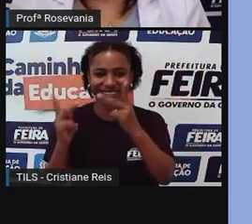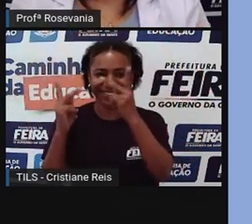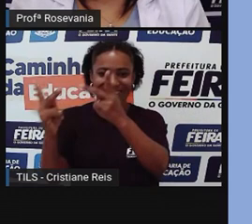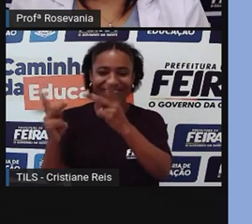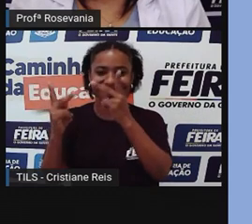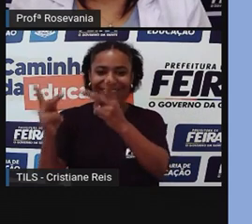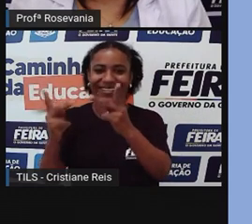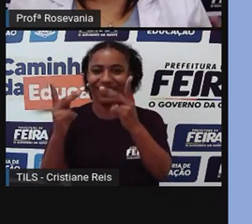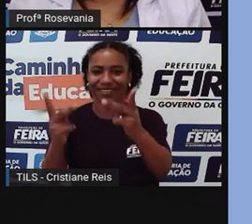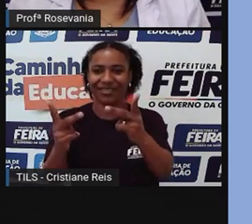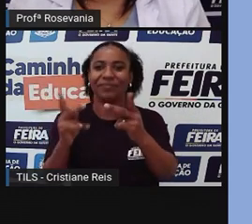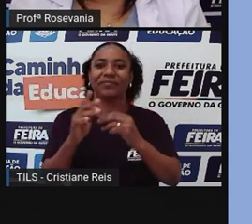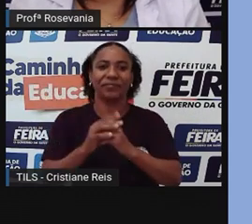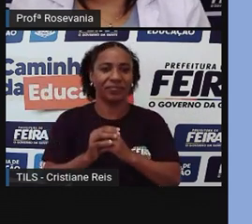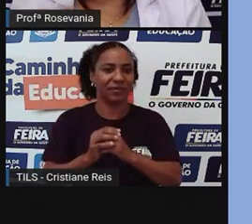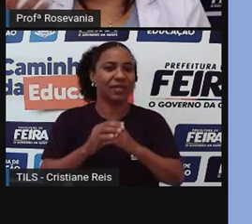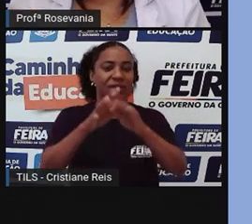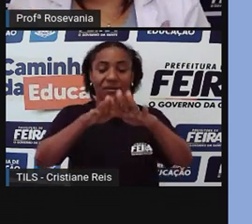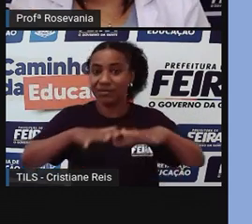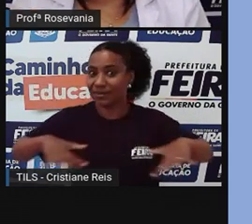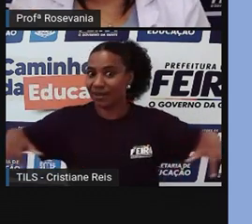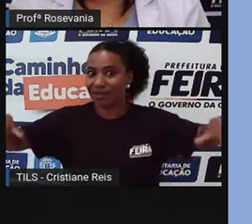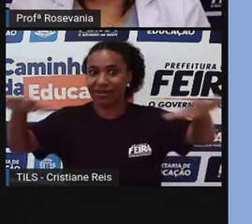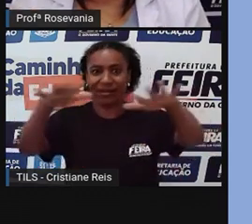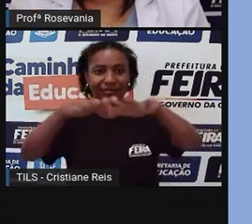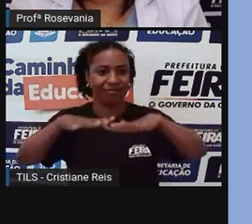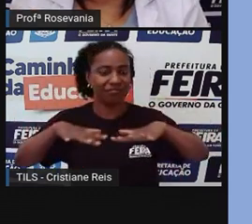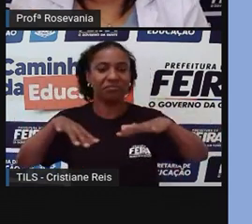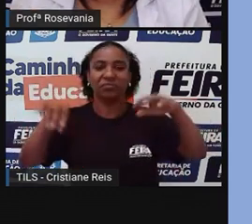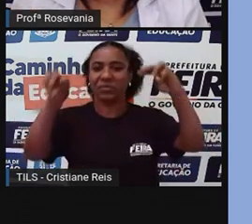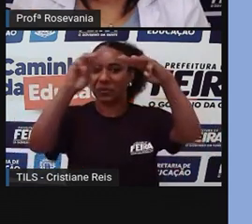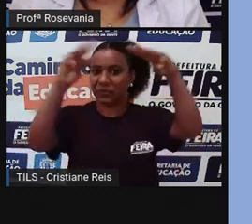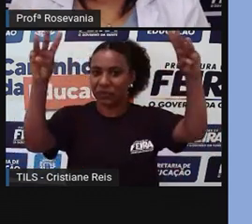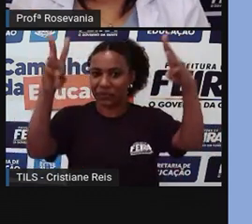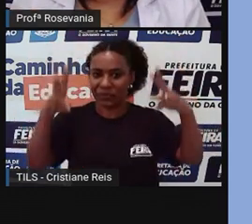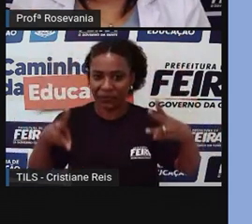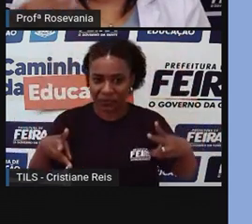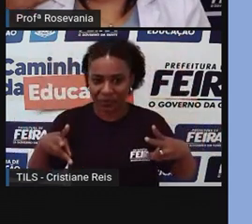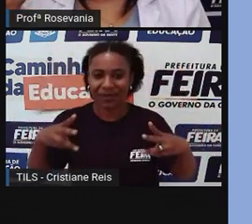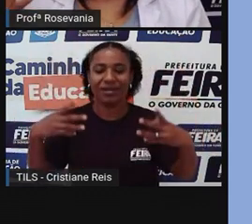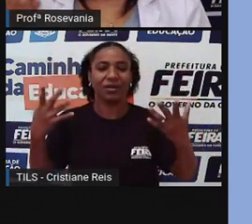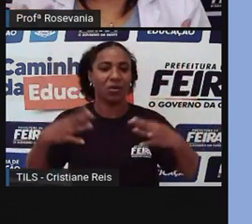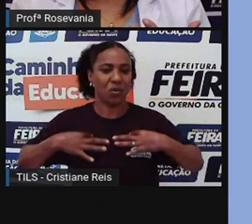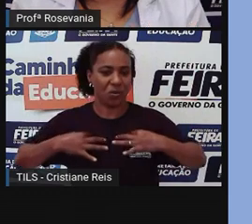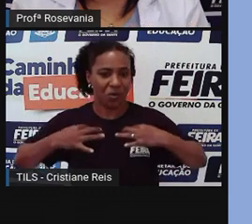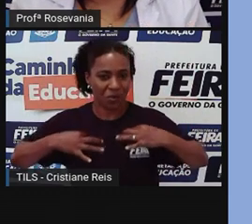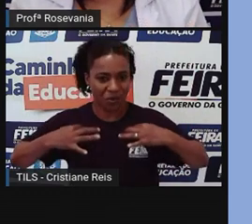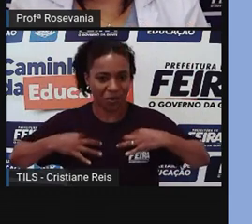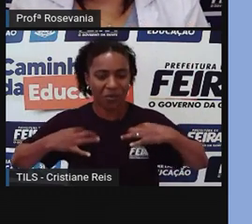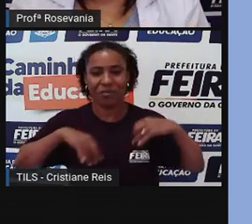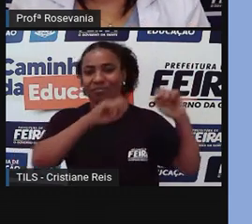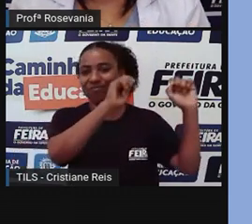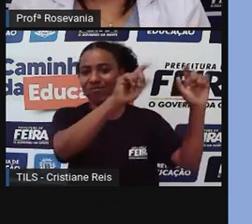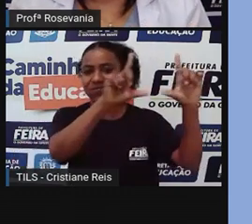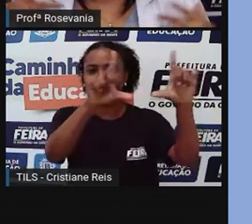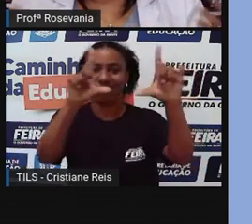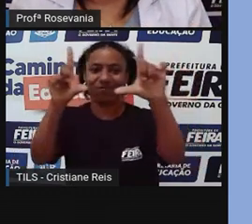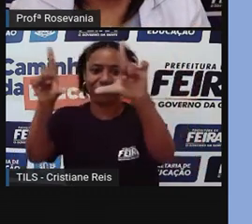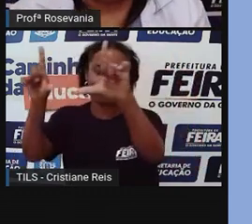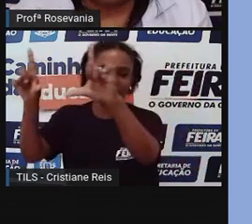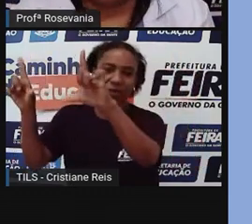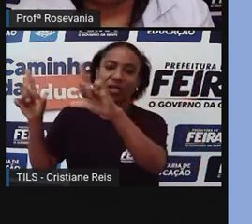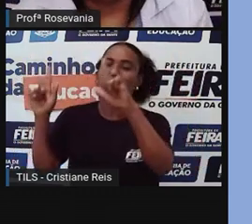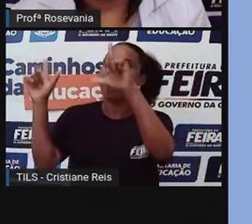Logo na frente, ele tem um salão de exposição que tem uma série de exposições de roupas, tem imagens espaciais,